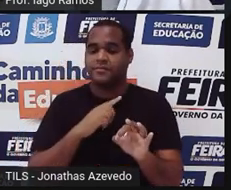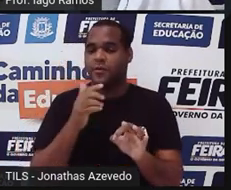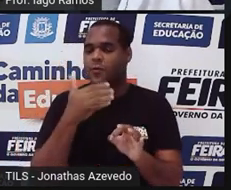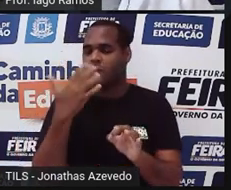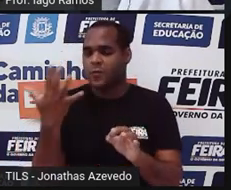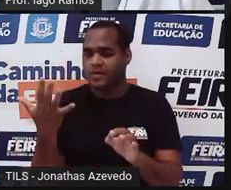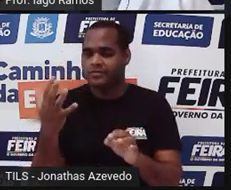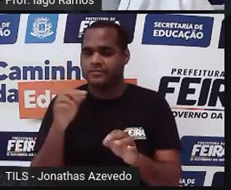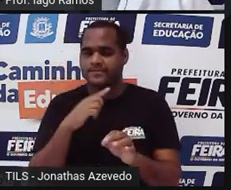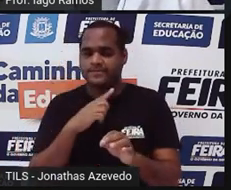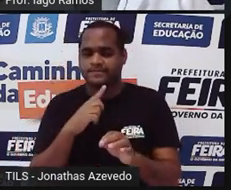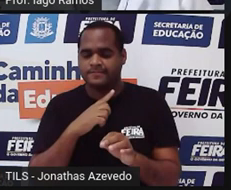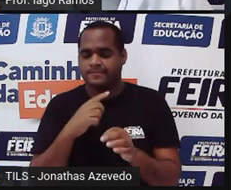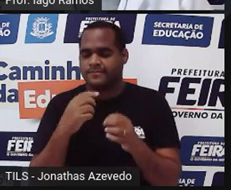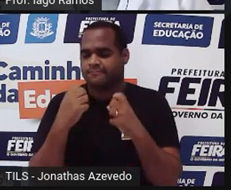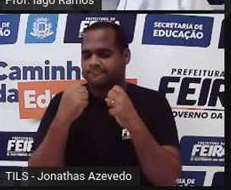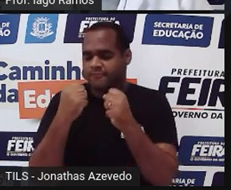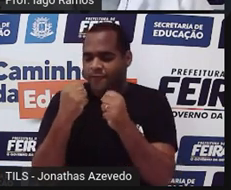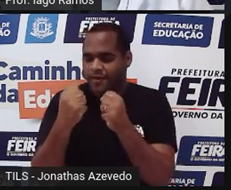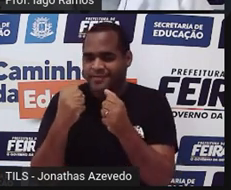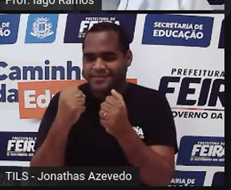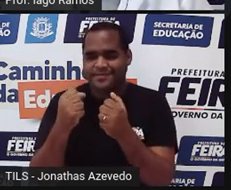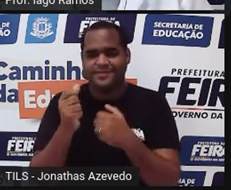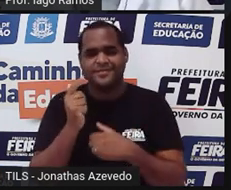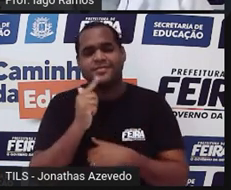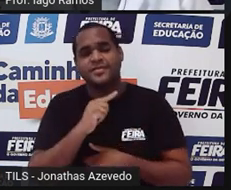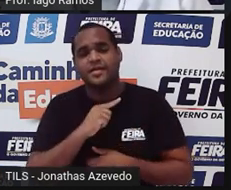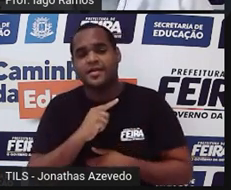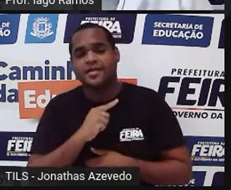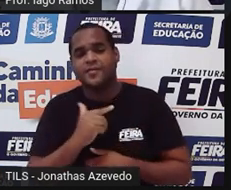você acha que é mais resistente?